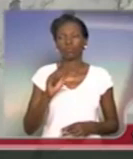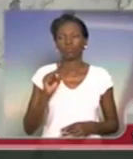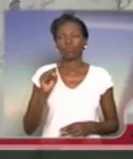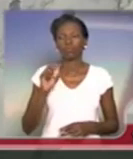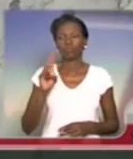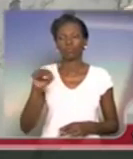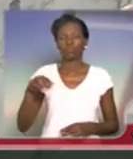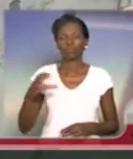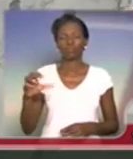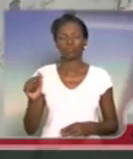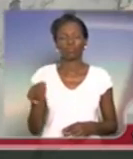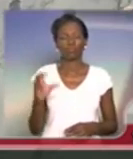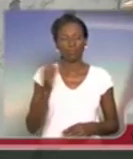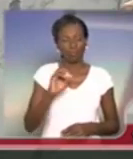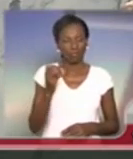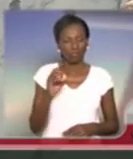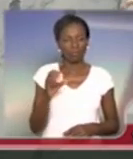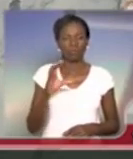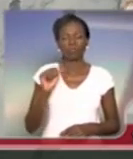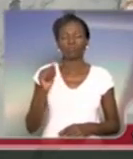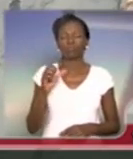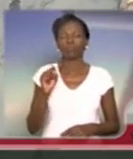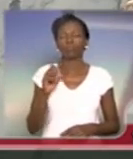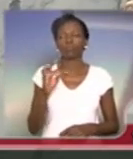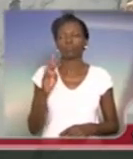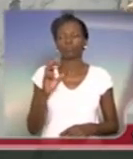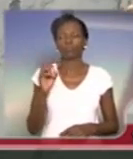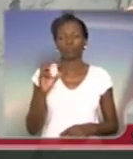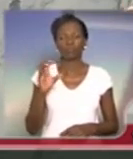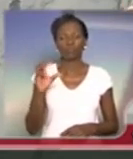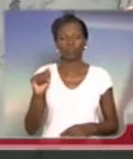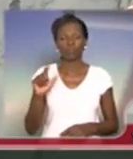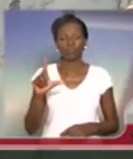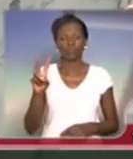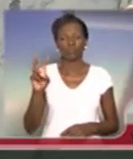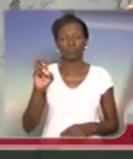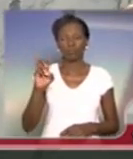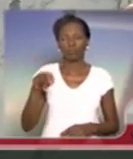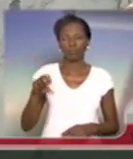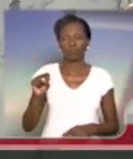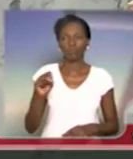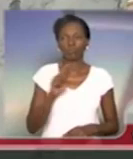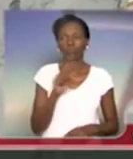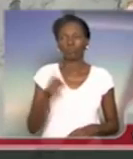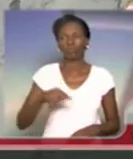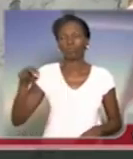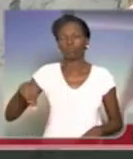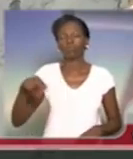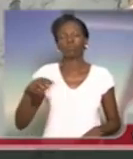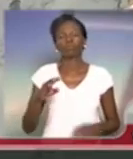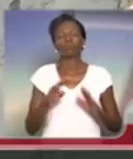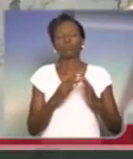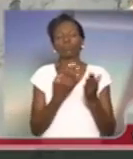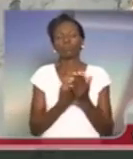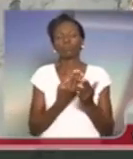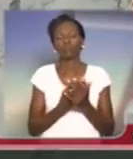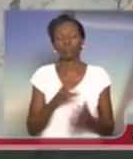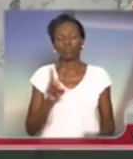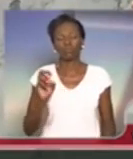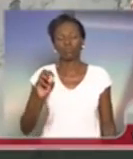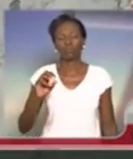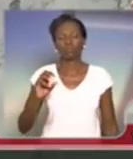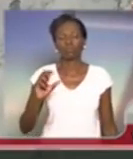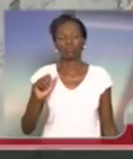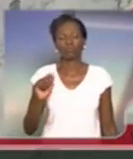Osasco. A escola estadual Castro Alves, que eu citei também aqui, na Zona Norte. A escola estadual Valdomiro Silveira, em